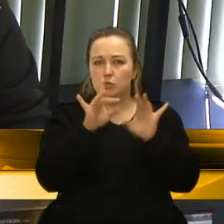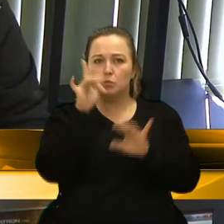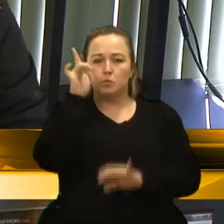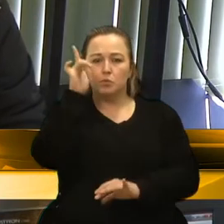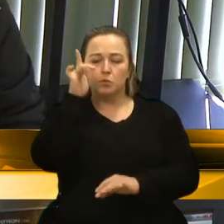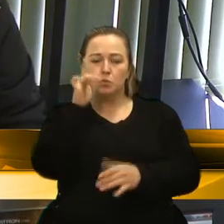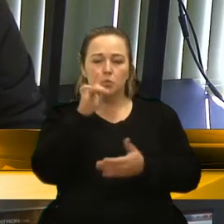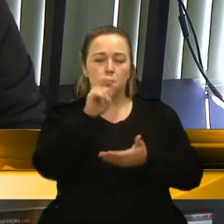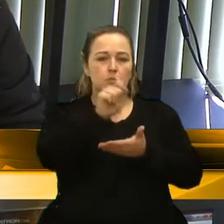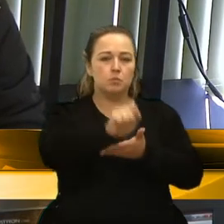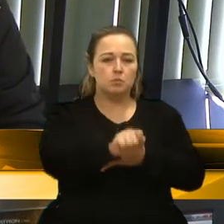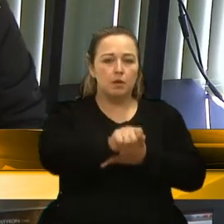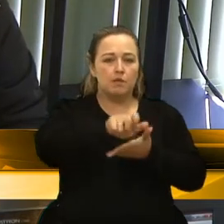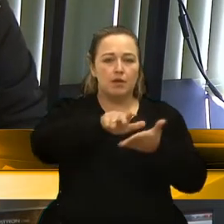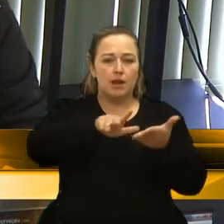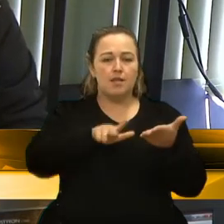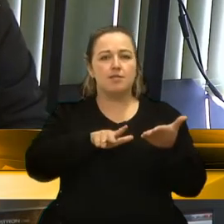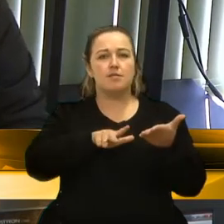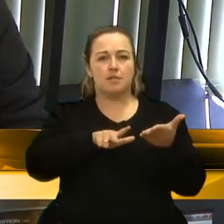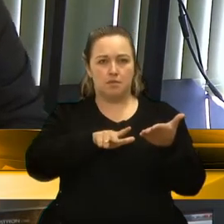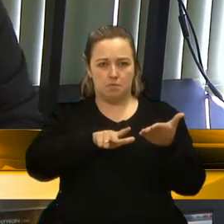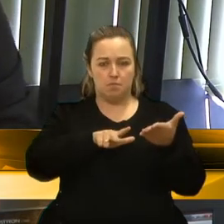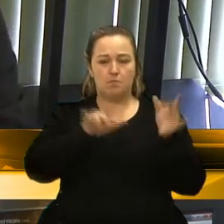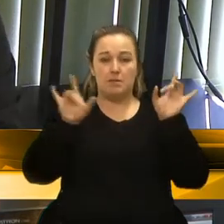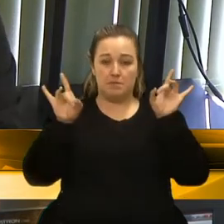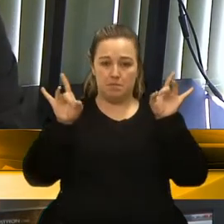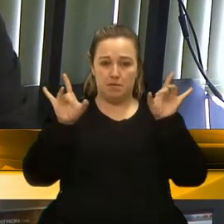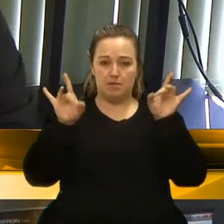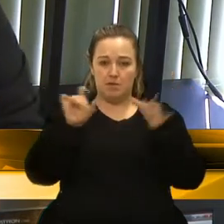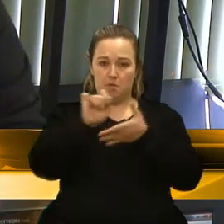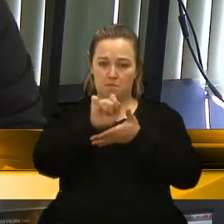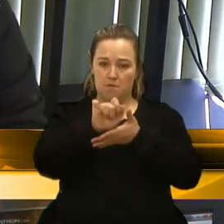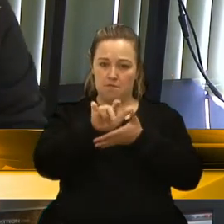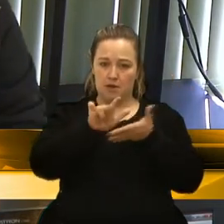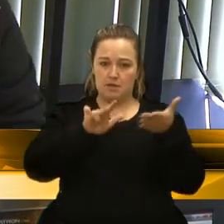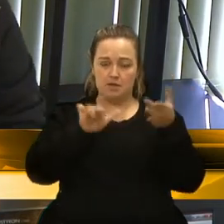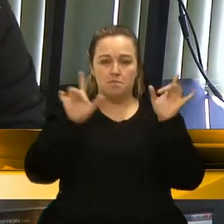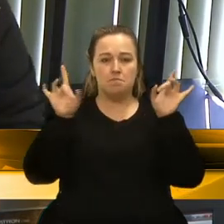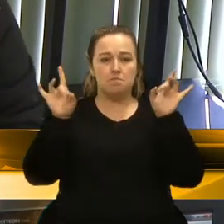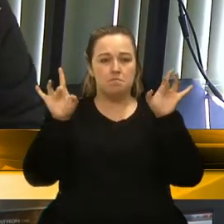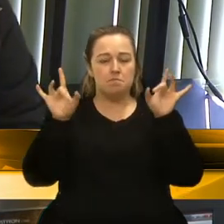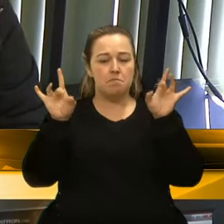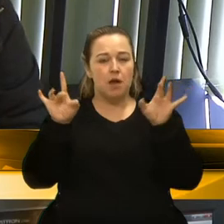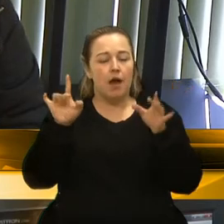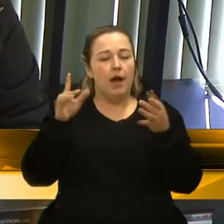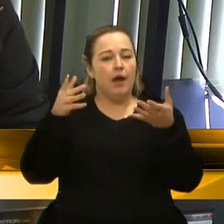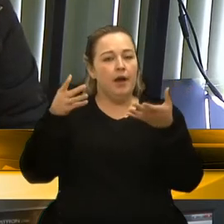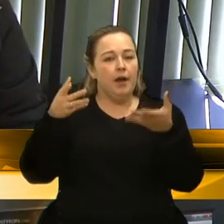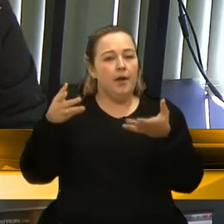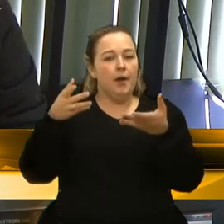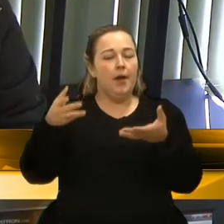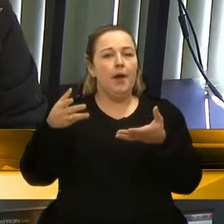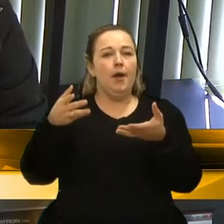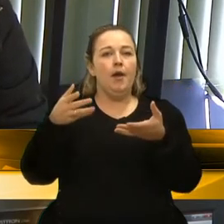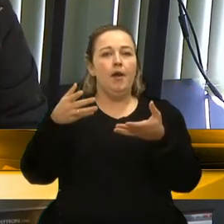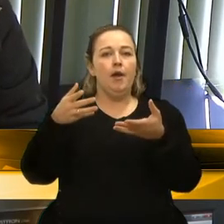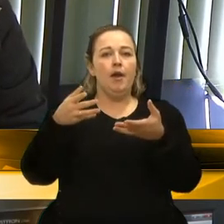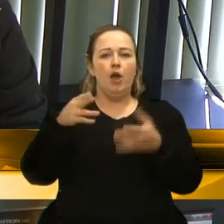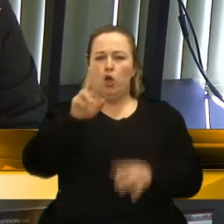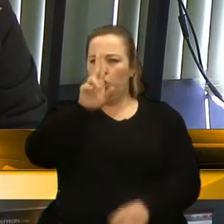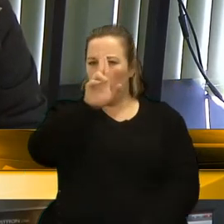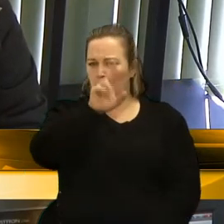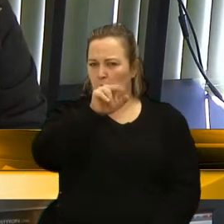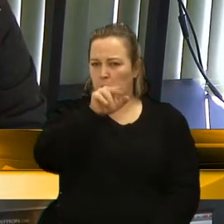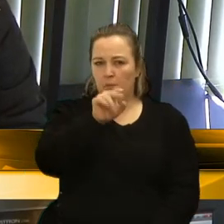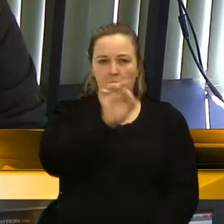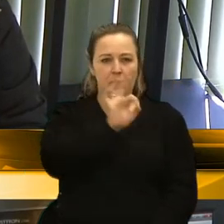de forma temporária, em caso excepcional. Então, de fato, relendo, em momento algum, falamos em retirada